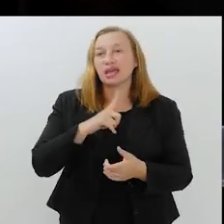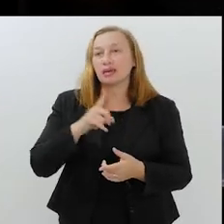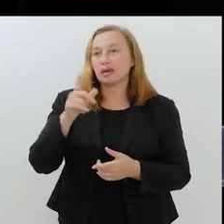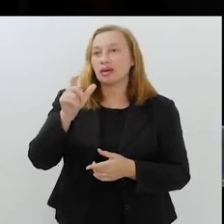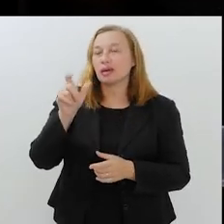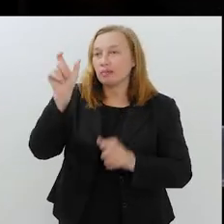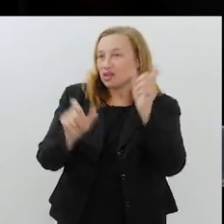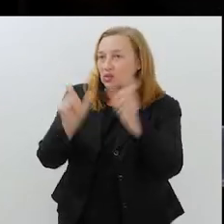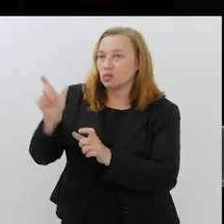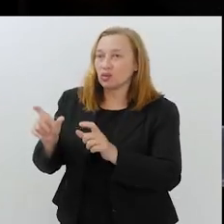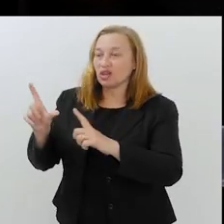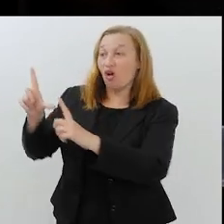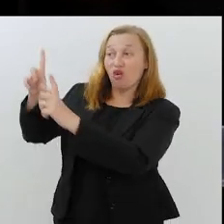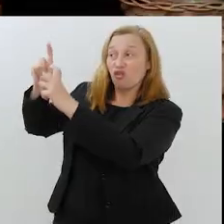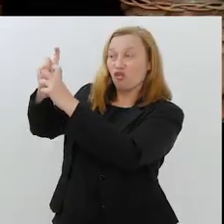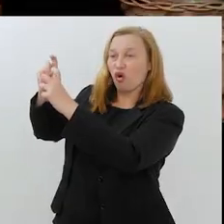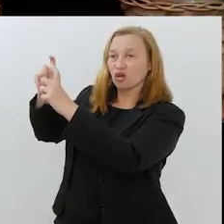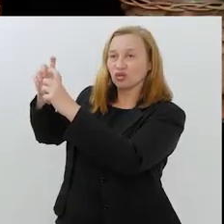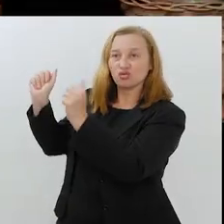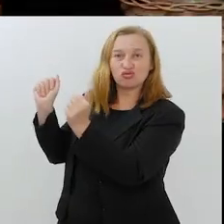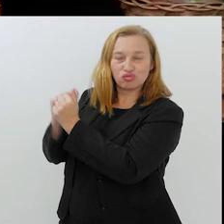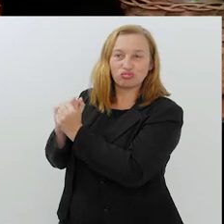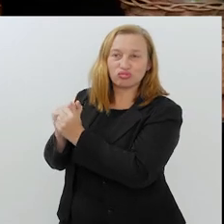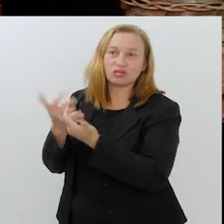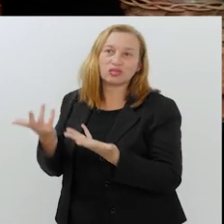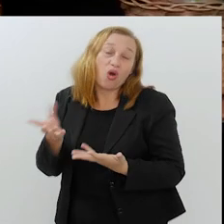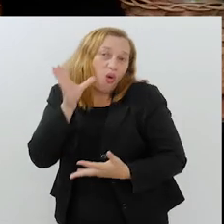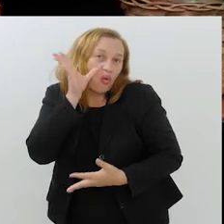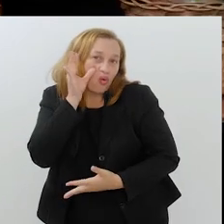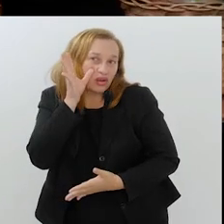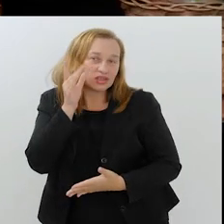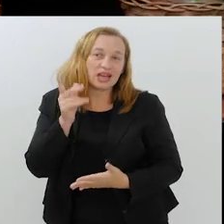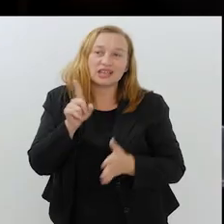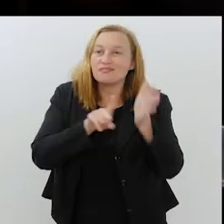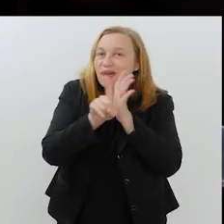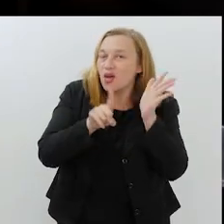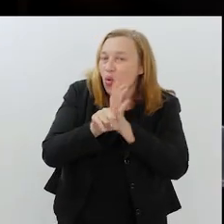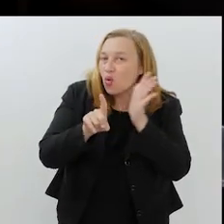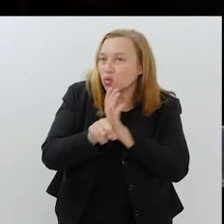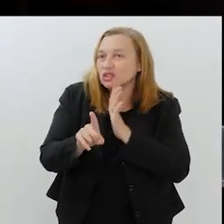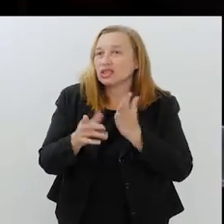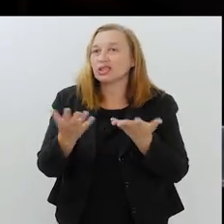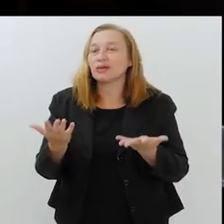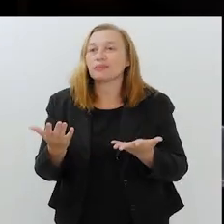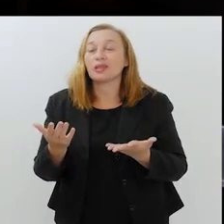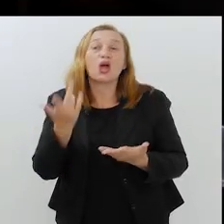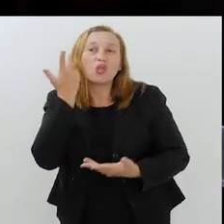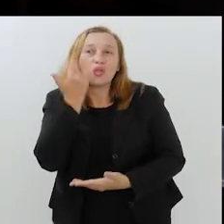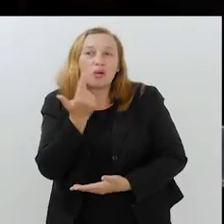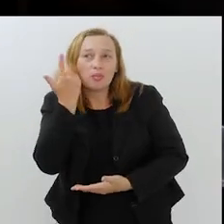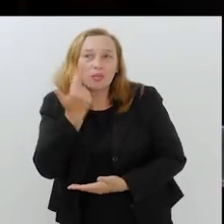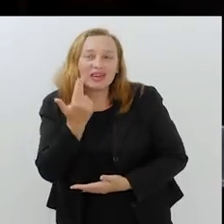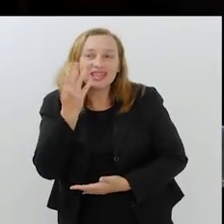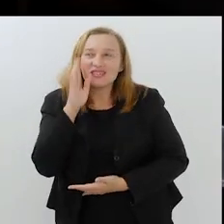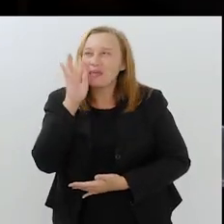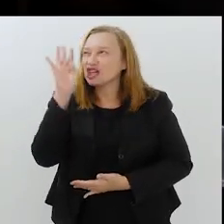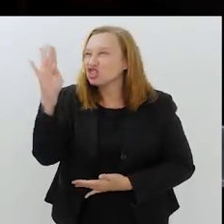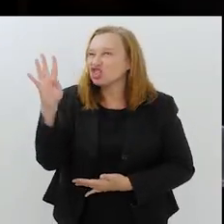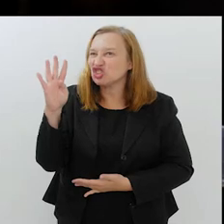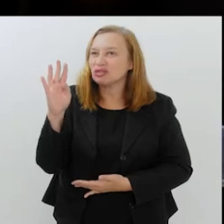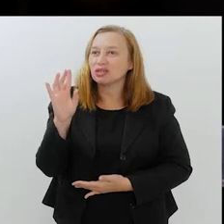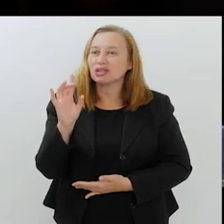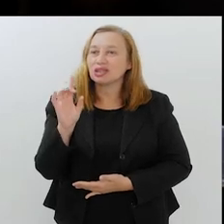querem tirar foto com elas, Eu imagino. Exatamente. Porque tem essa questão da curiosidade, né? Fazem perguntas, né? Normalmente,